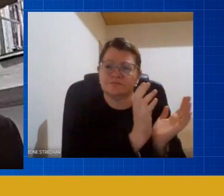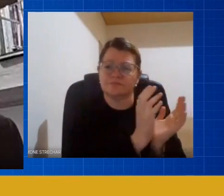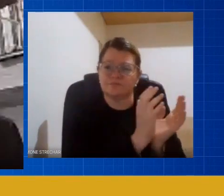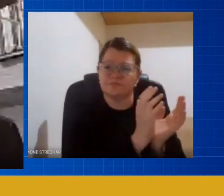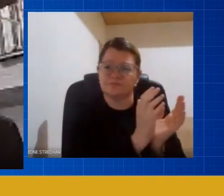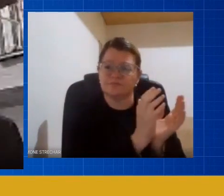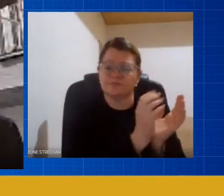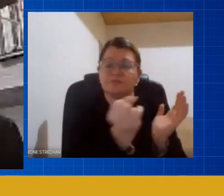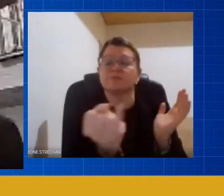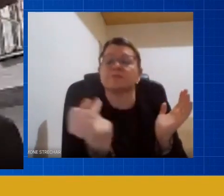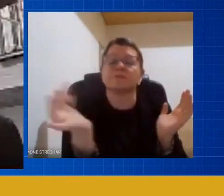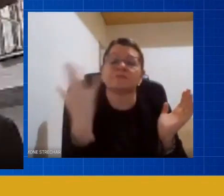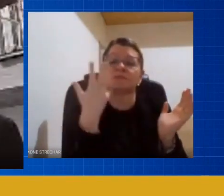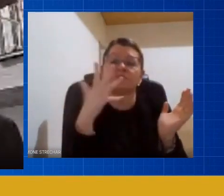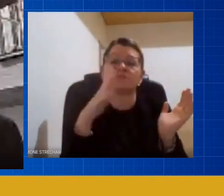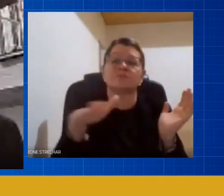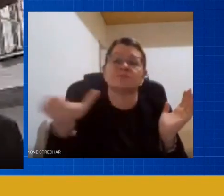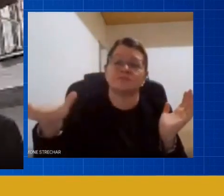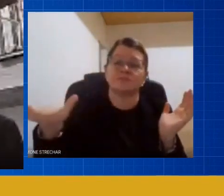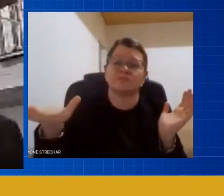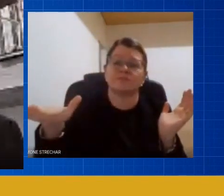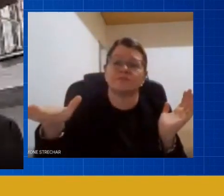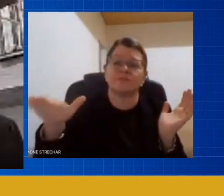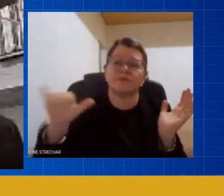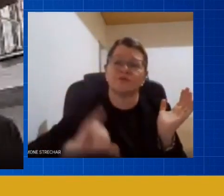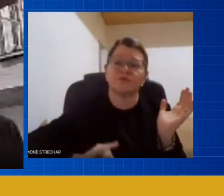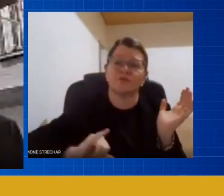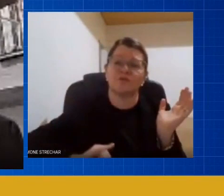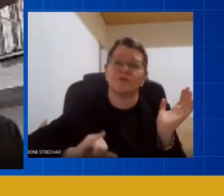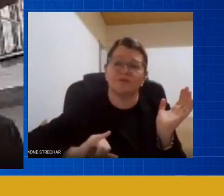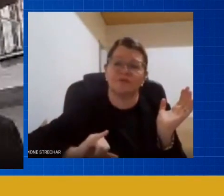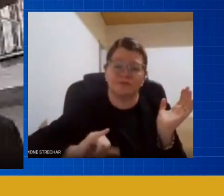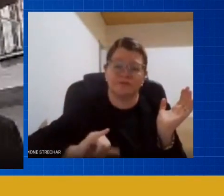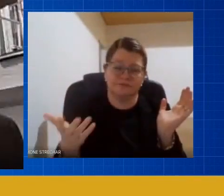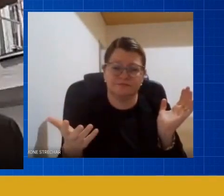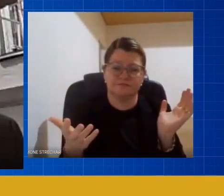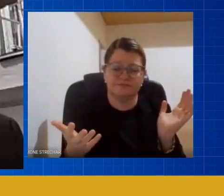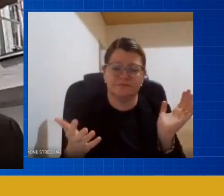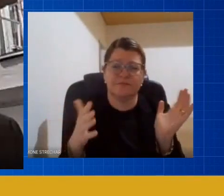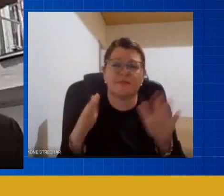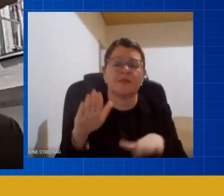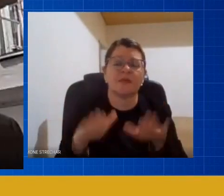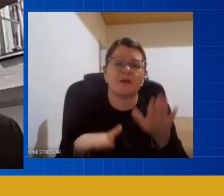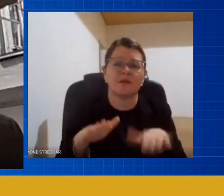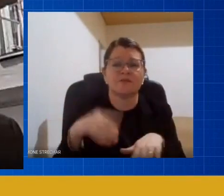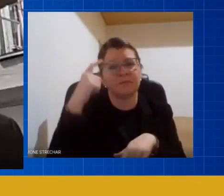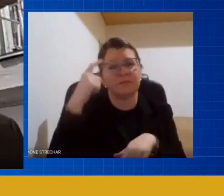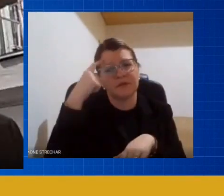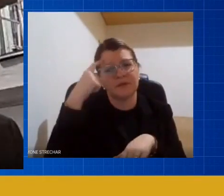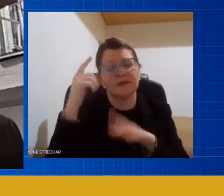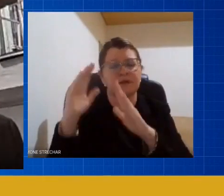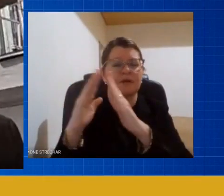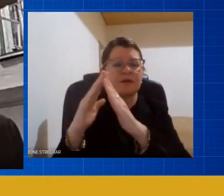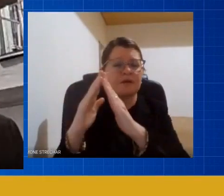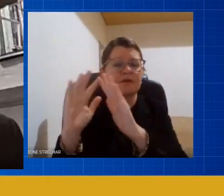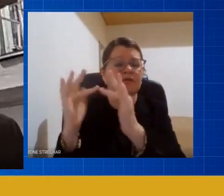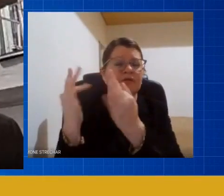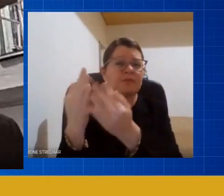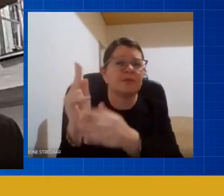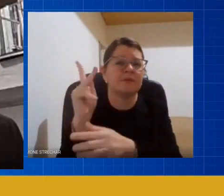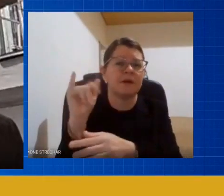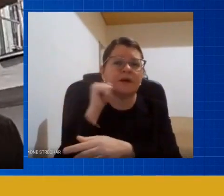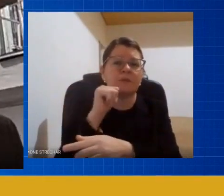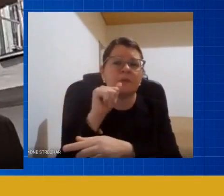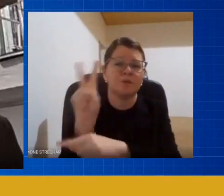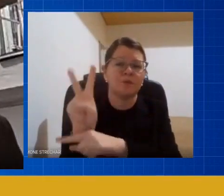sofrido isso não é porque estão em casa às vezes com o pai ou com a mãe que estão sendo assistidas né isso é um problema